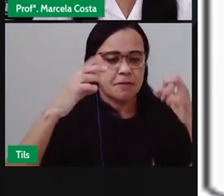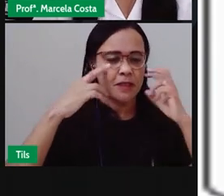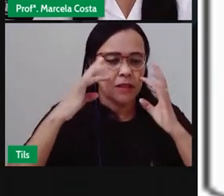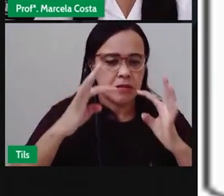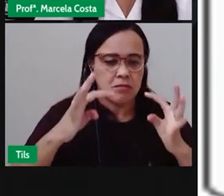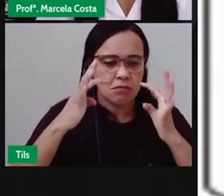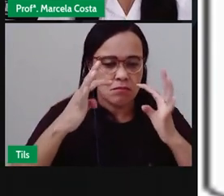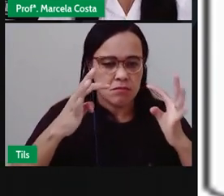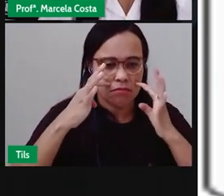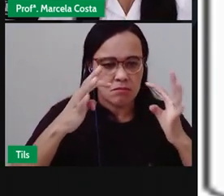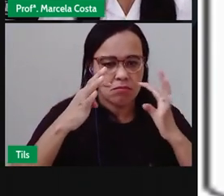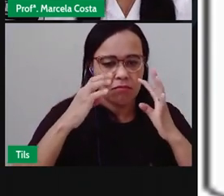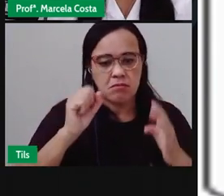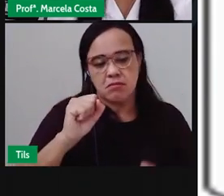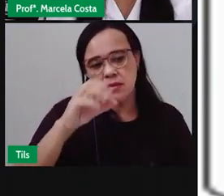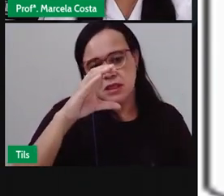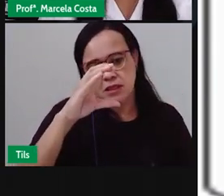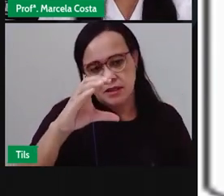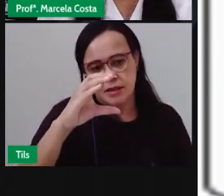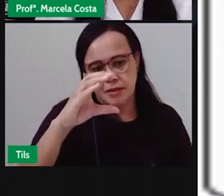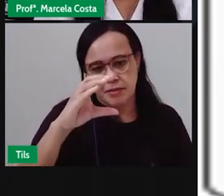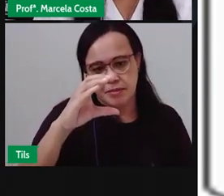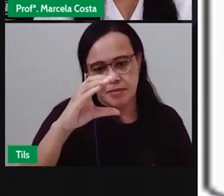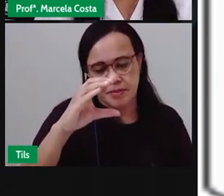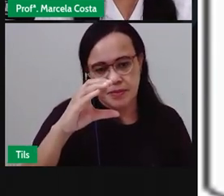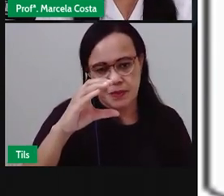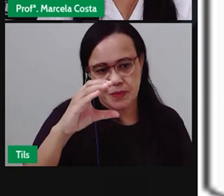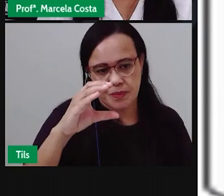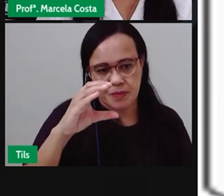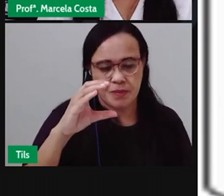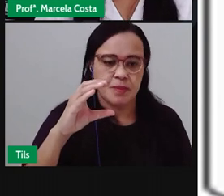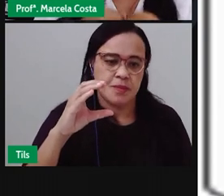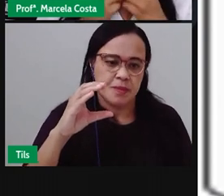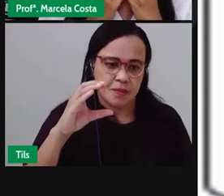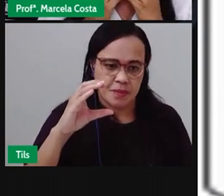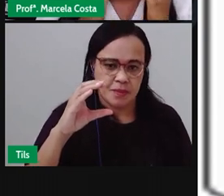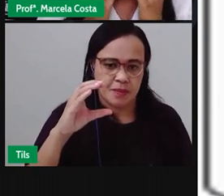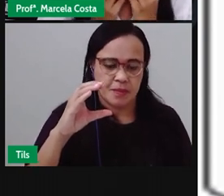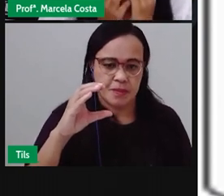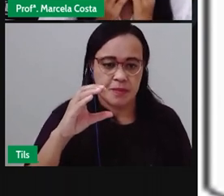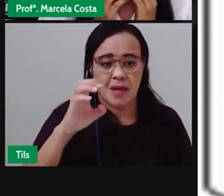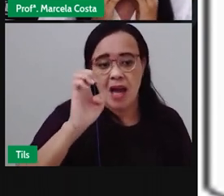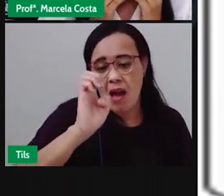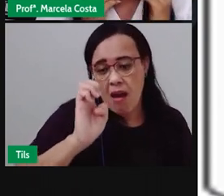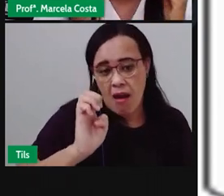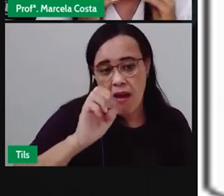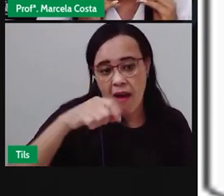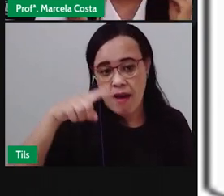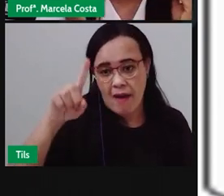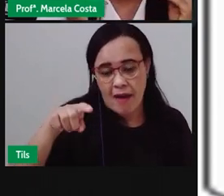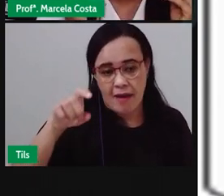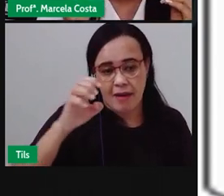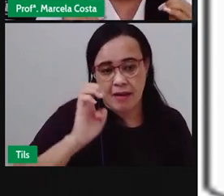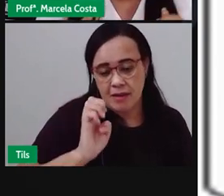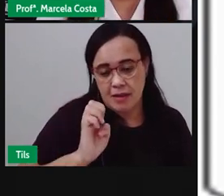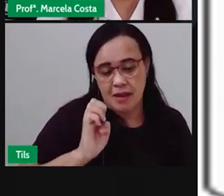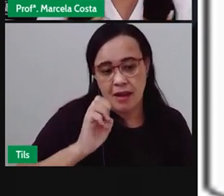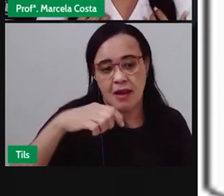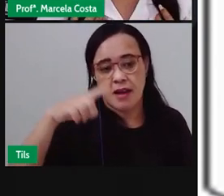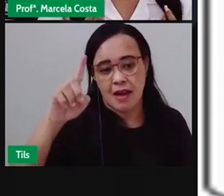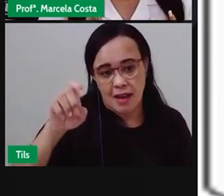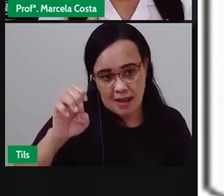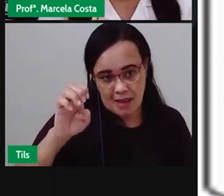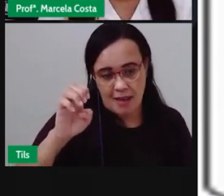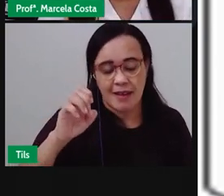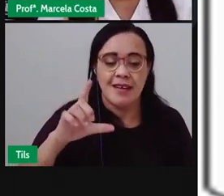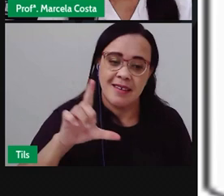A gente vai ver aí O som do E C E Olha